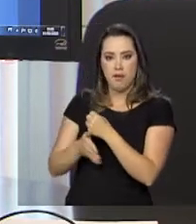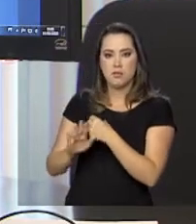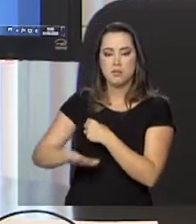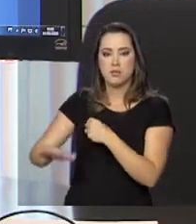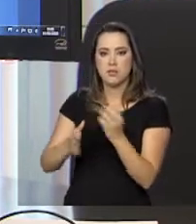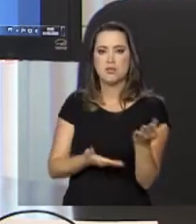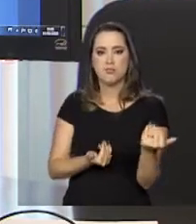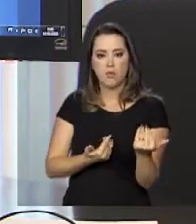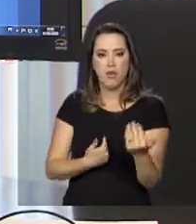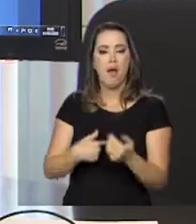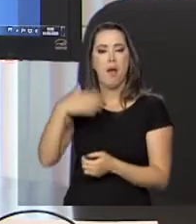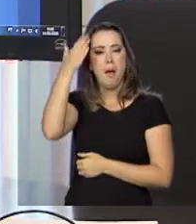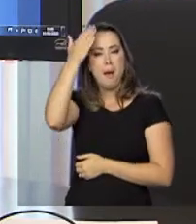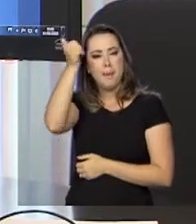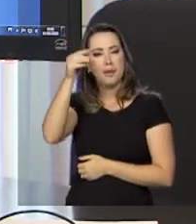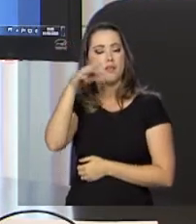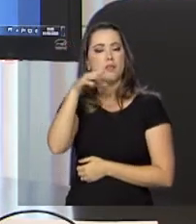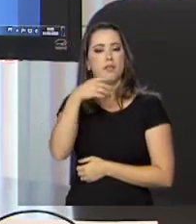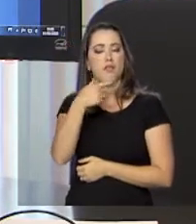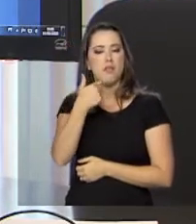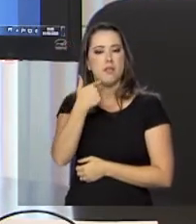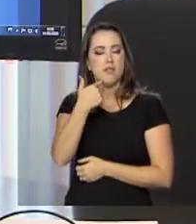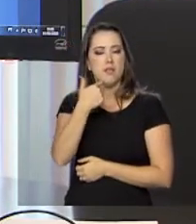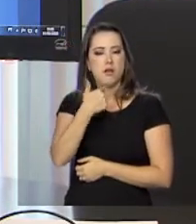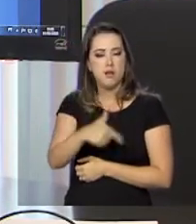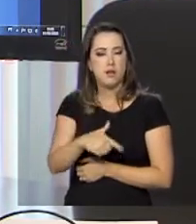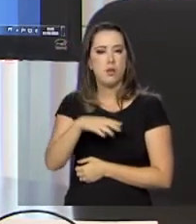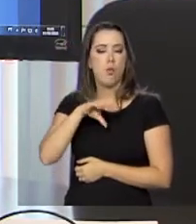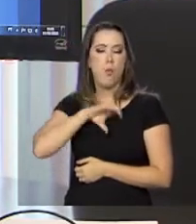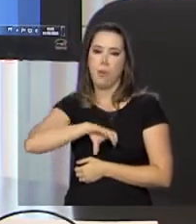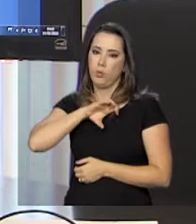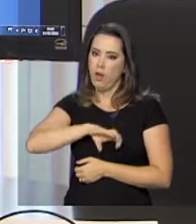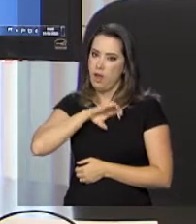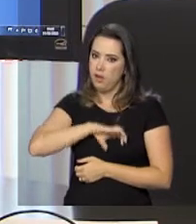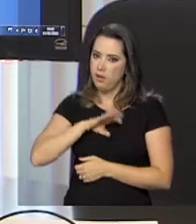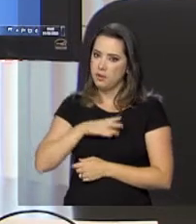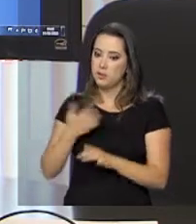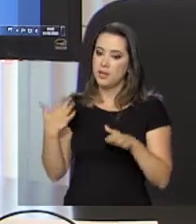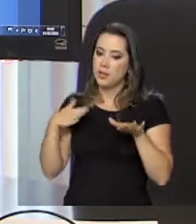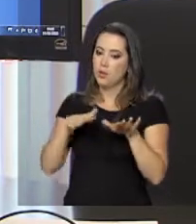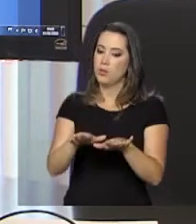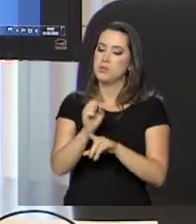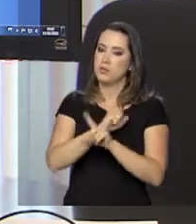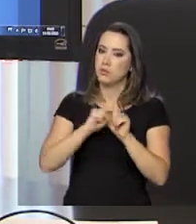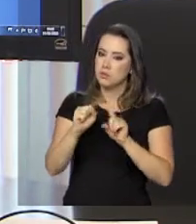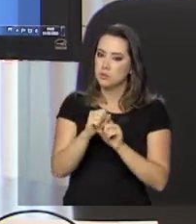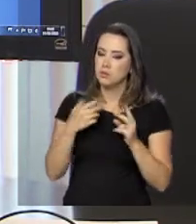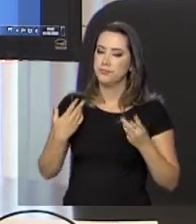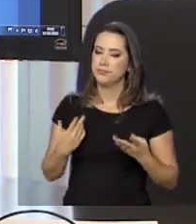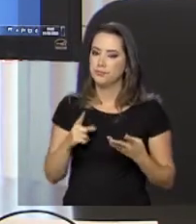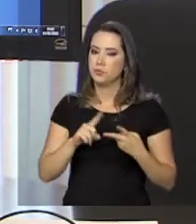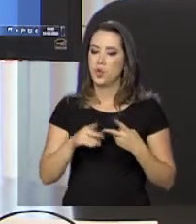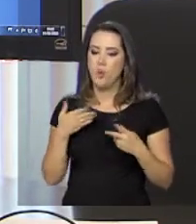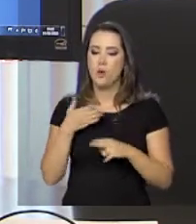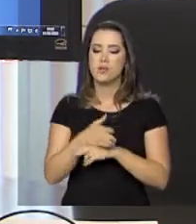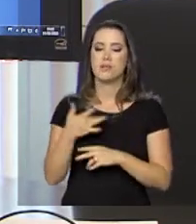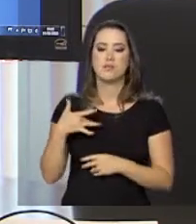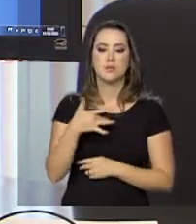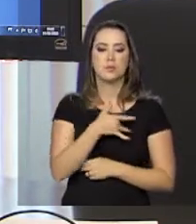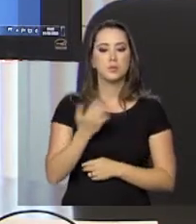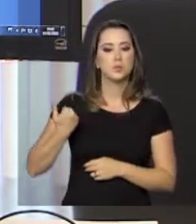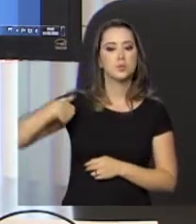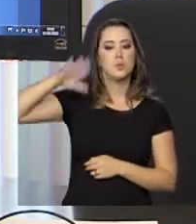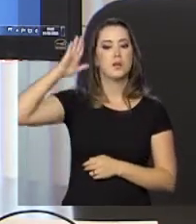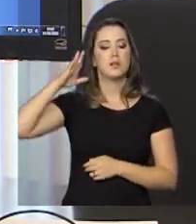o idioma português, porque assim era mais fácil a sua inserção na sociedade, o acesso à saúde e,